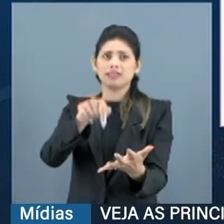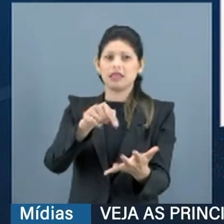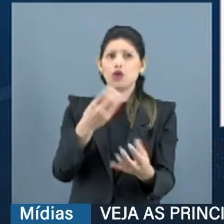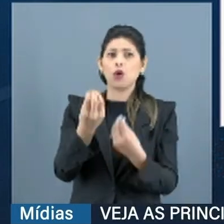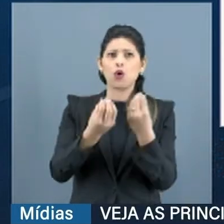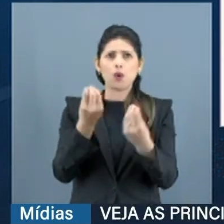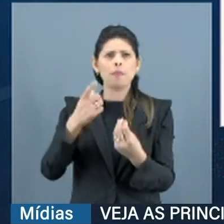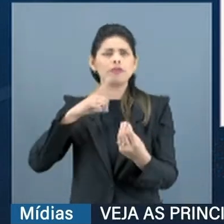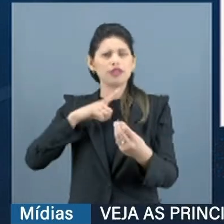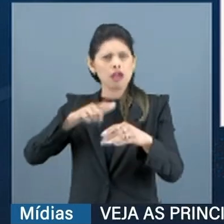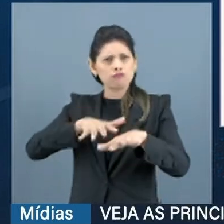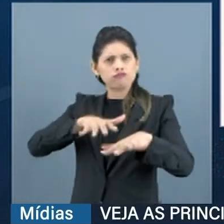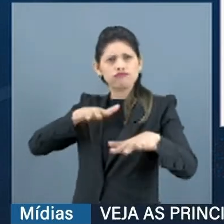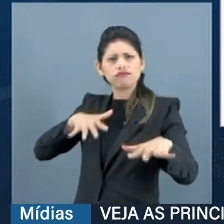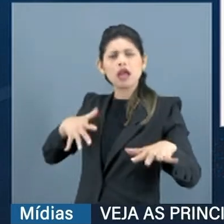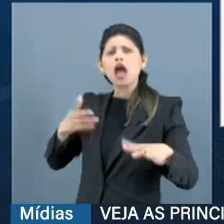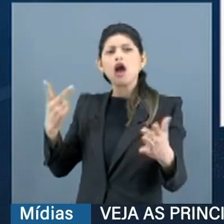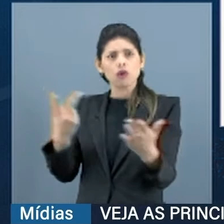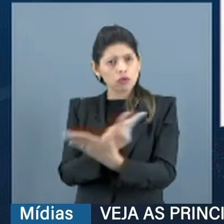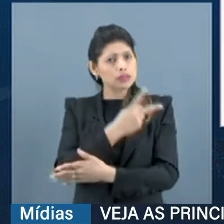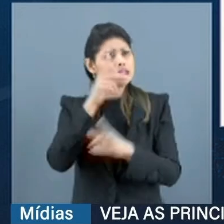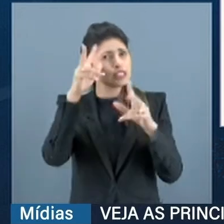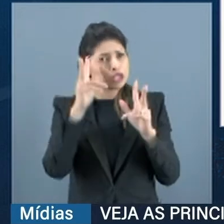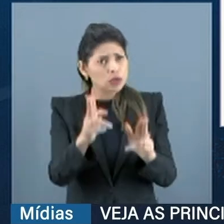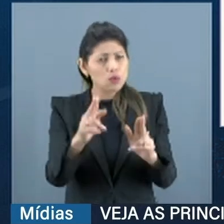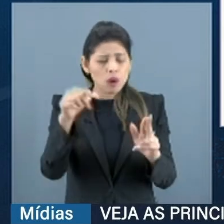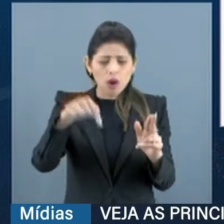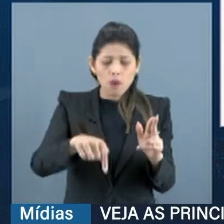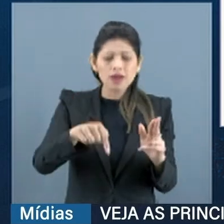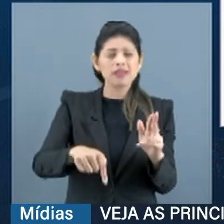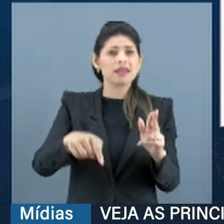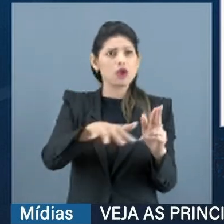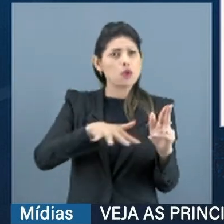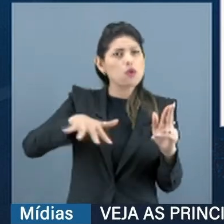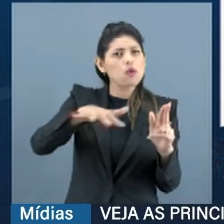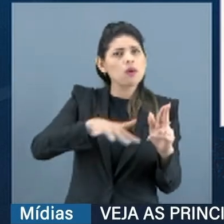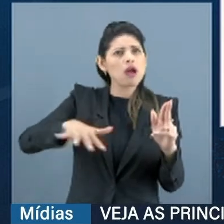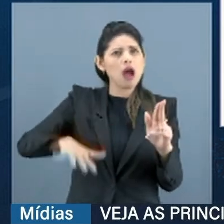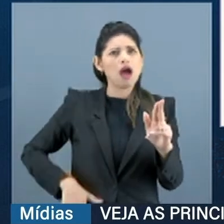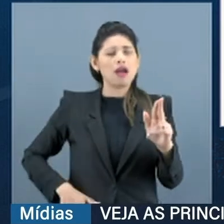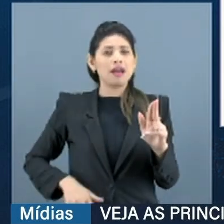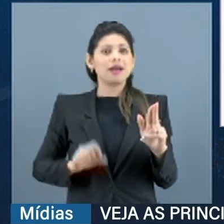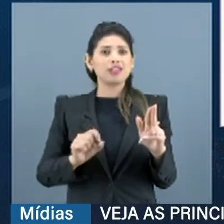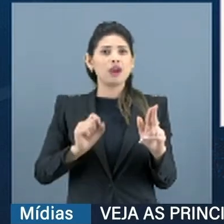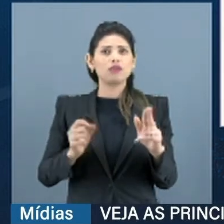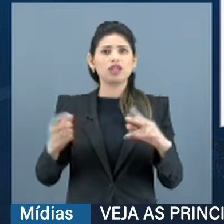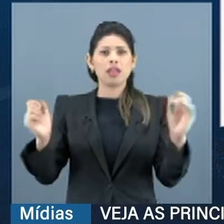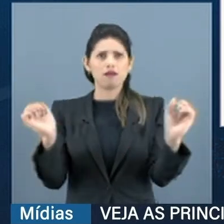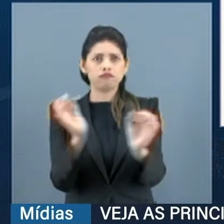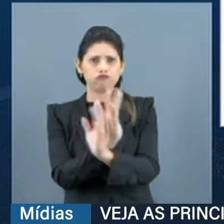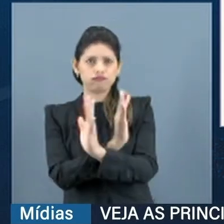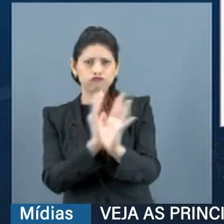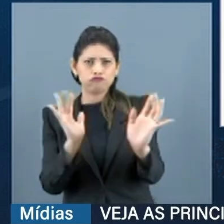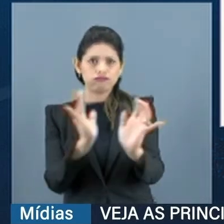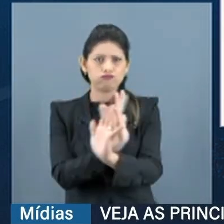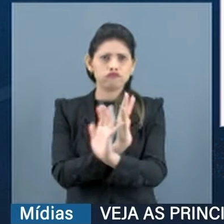no mundo afora acontecem assim. Nos locais de concentração muito grande de trânsito de pessoas.